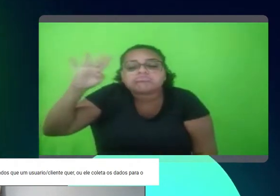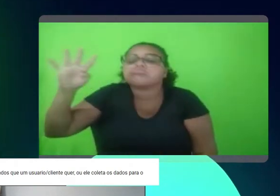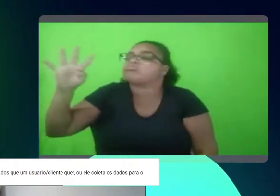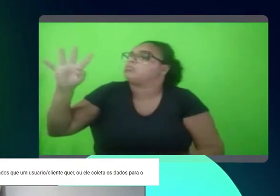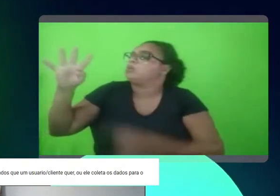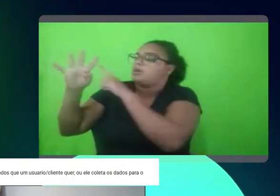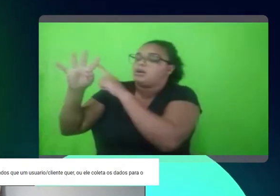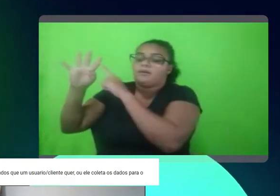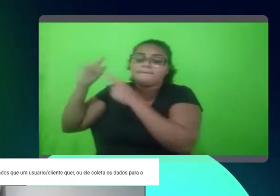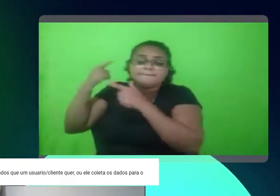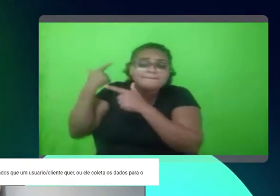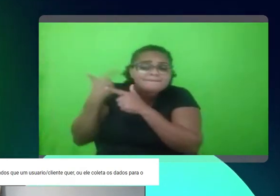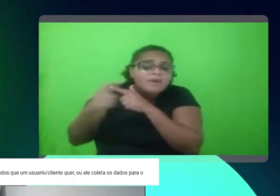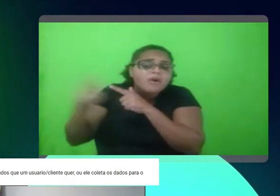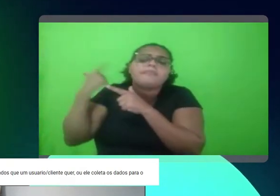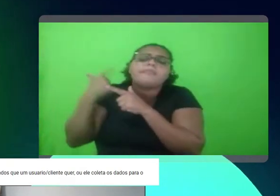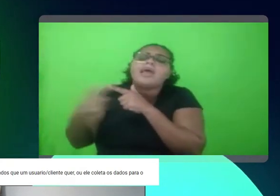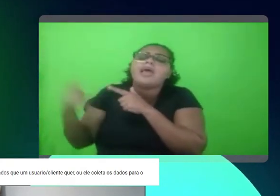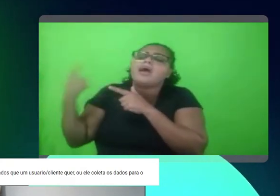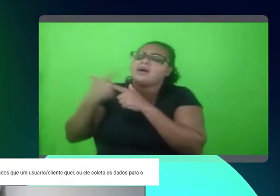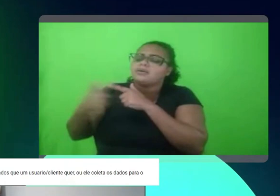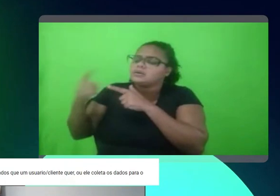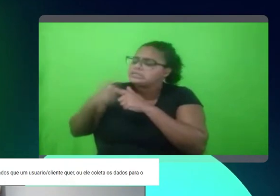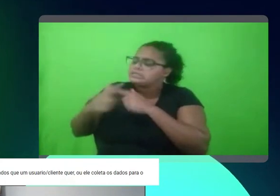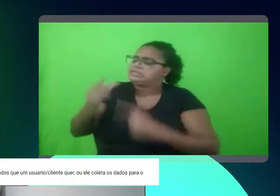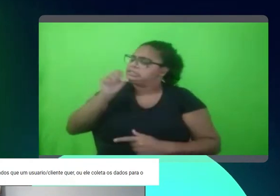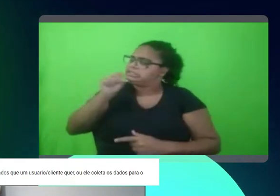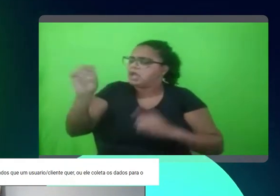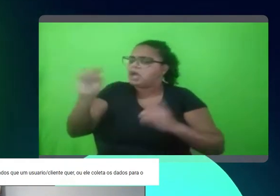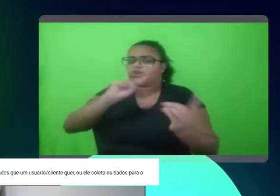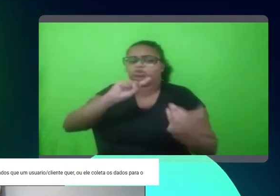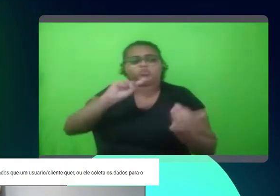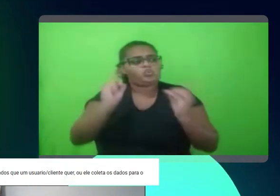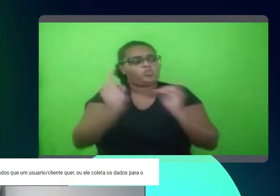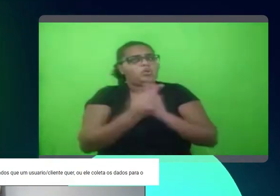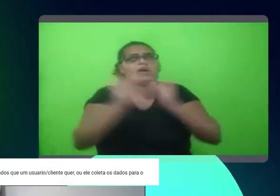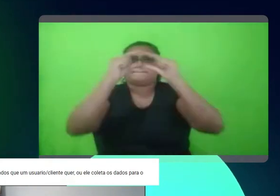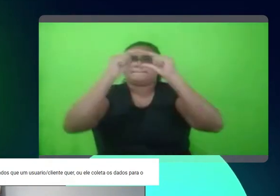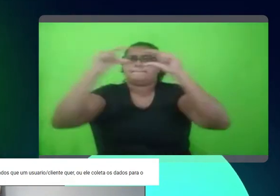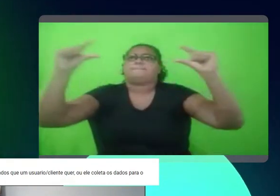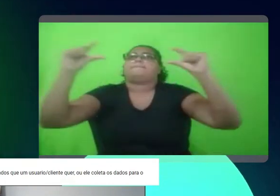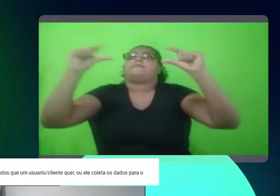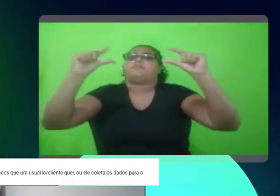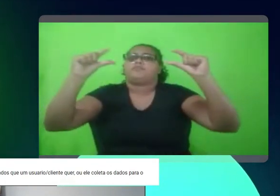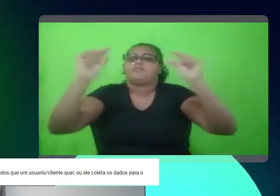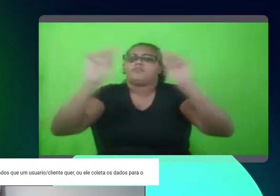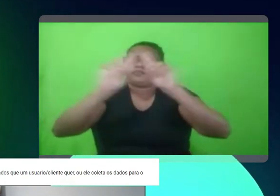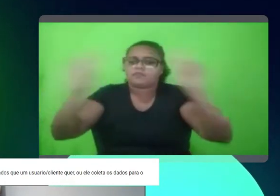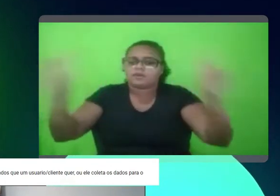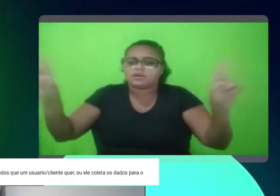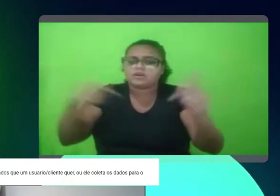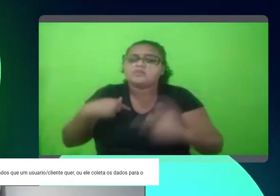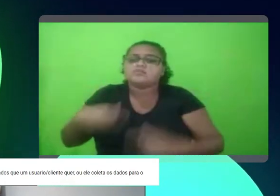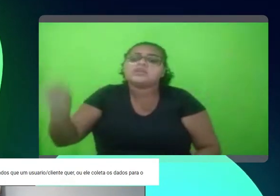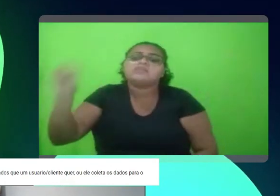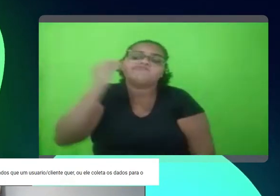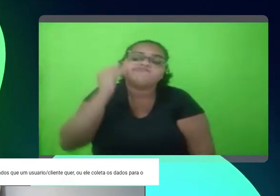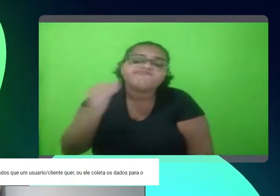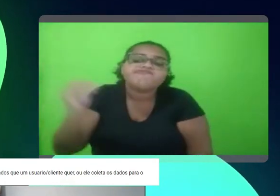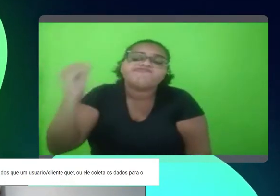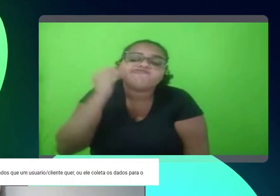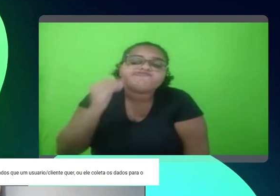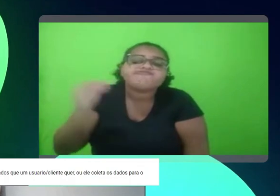pensar em... problemas que você pode... Pô, será que se eu trocar o título da minha página, isso vai impactar? Ah, teste, né?